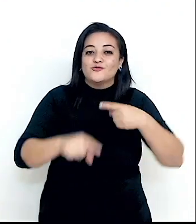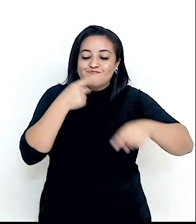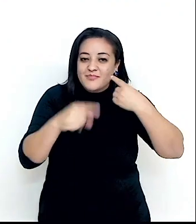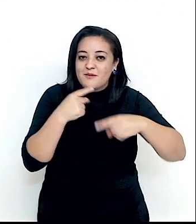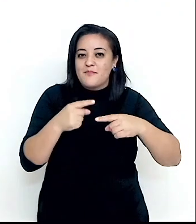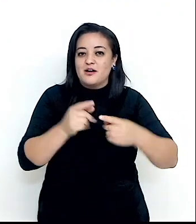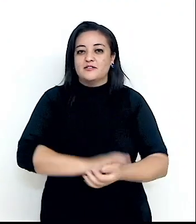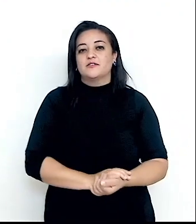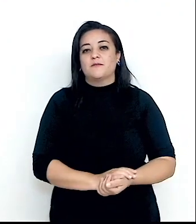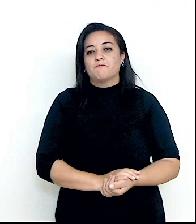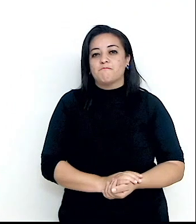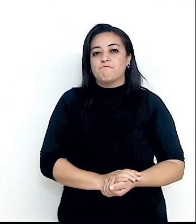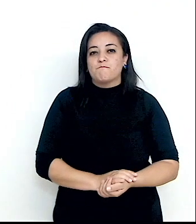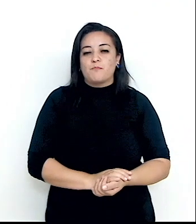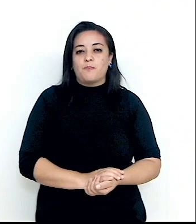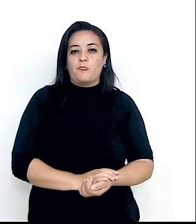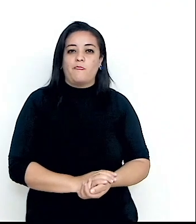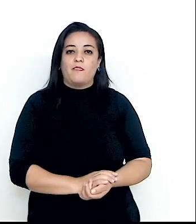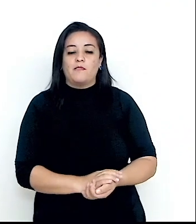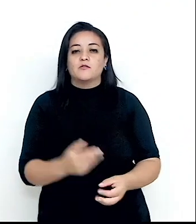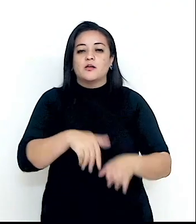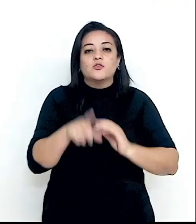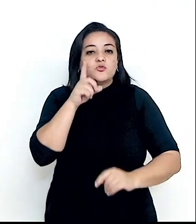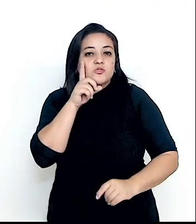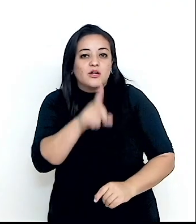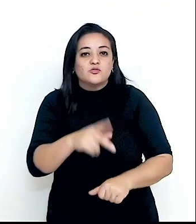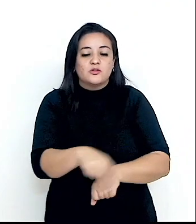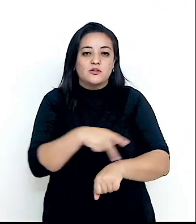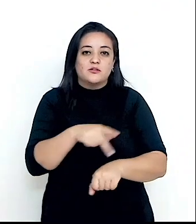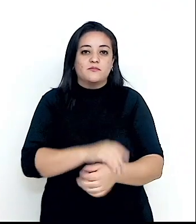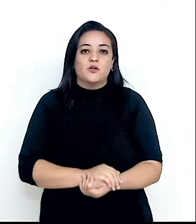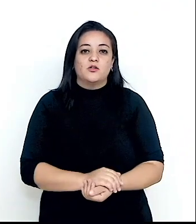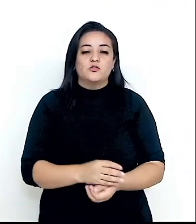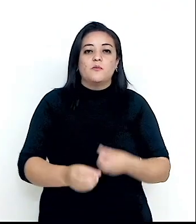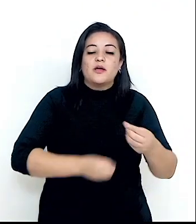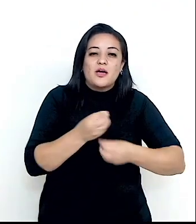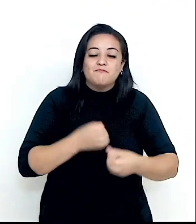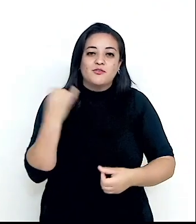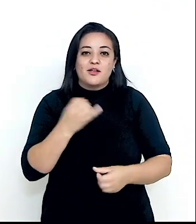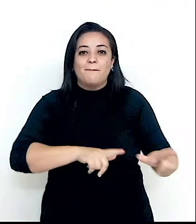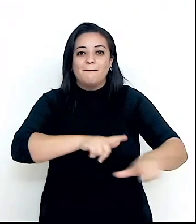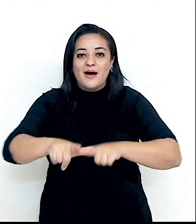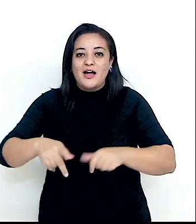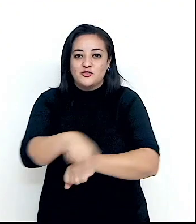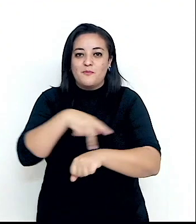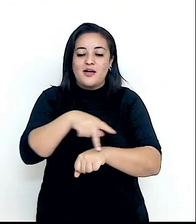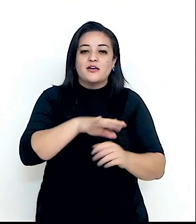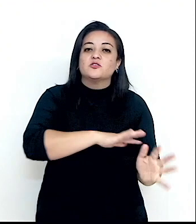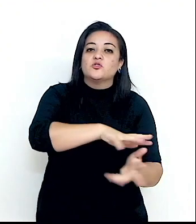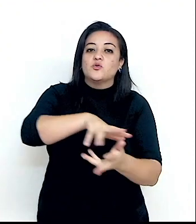interno nos Estados Unidos sobre o papel desse país no mundo.